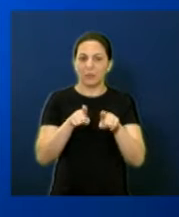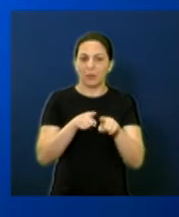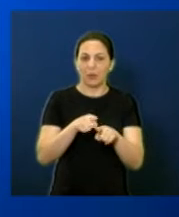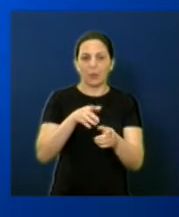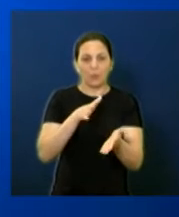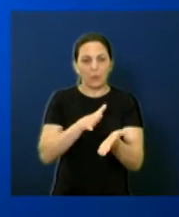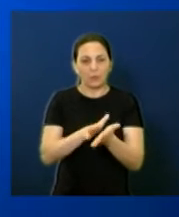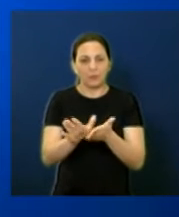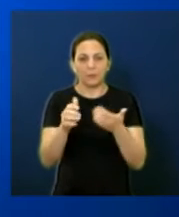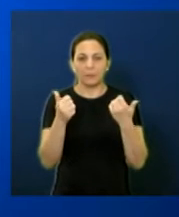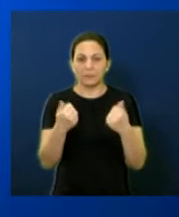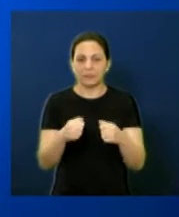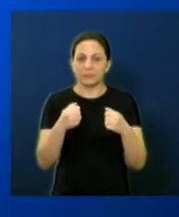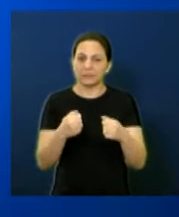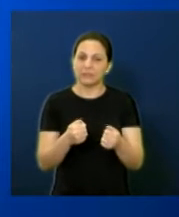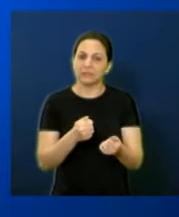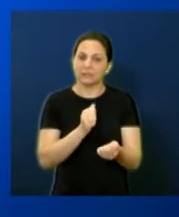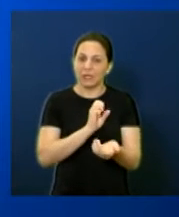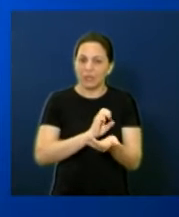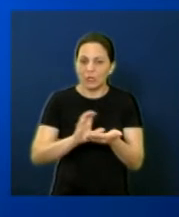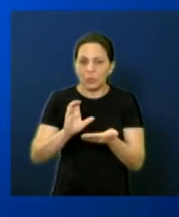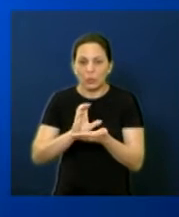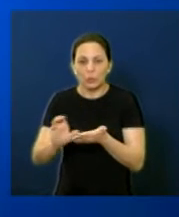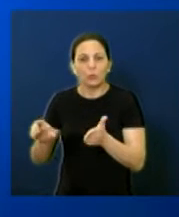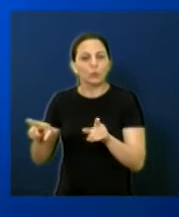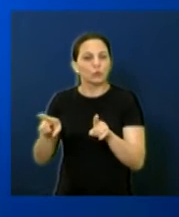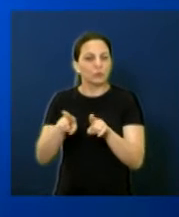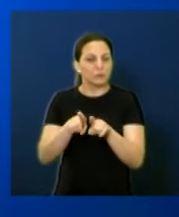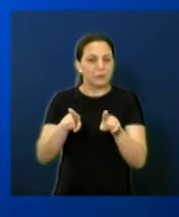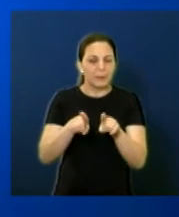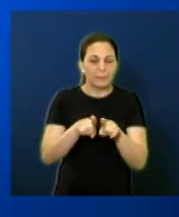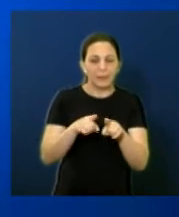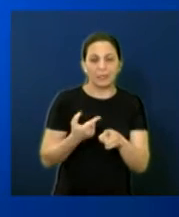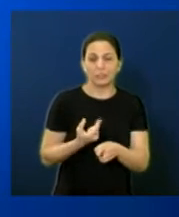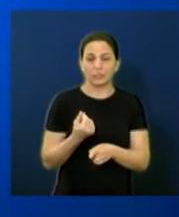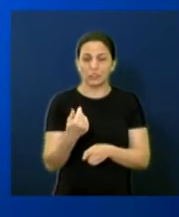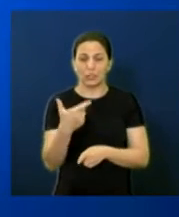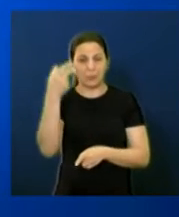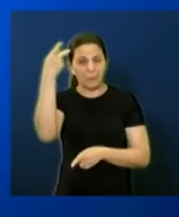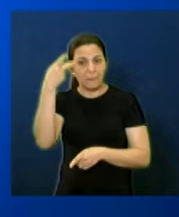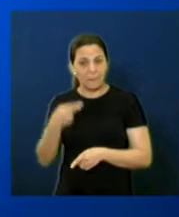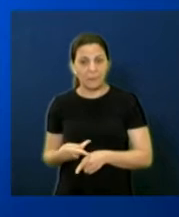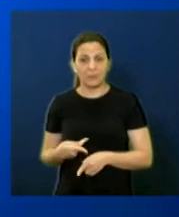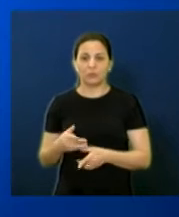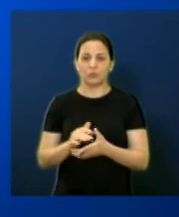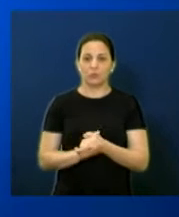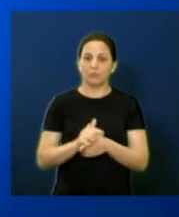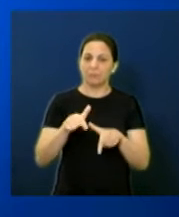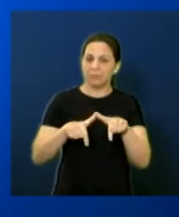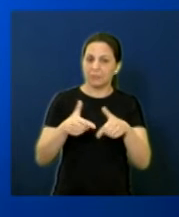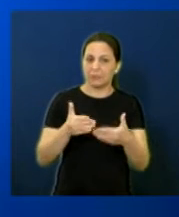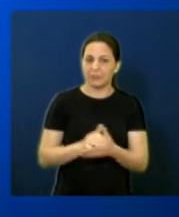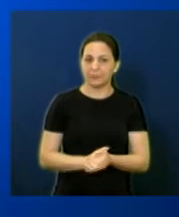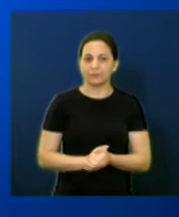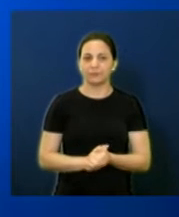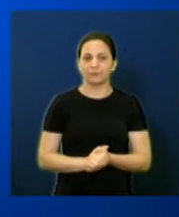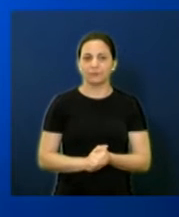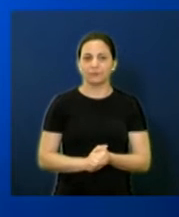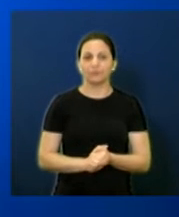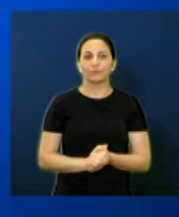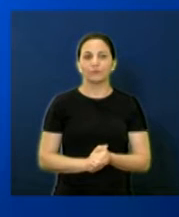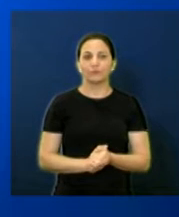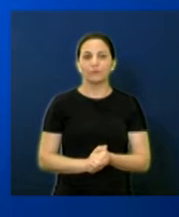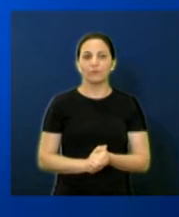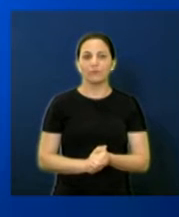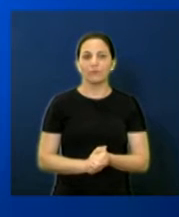e sua publicação dependerão de recursos pessoais e financeiros. Programa